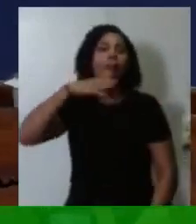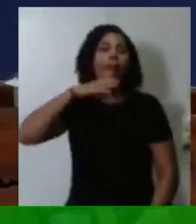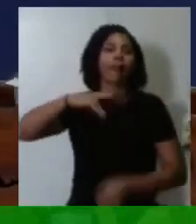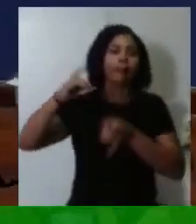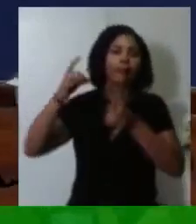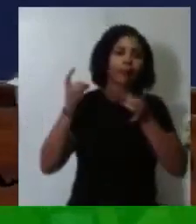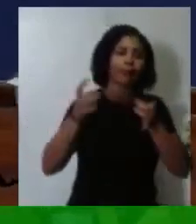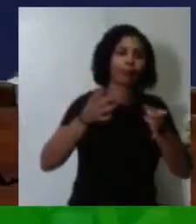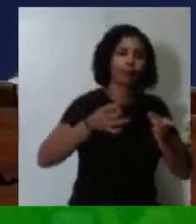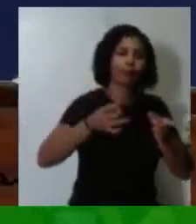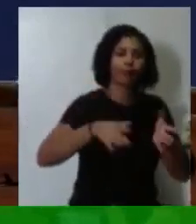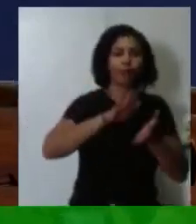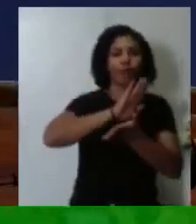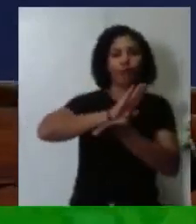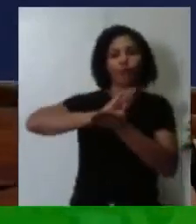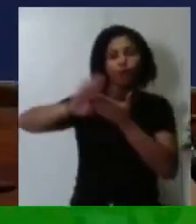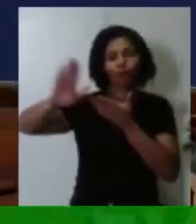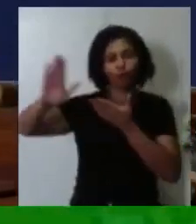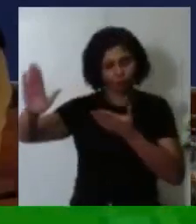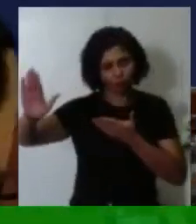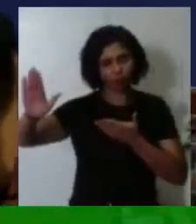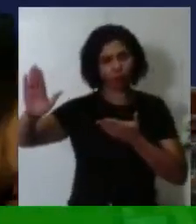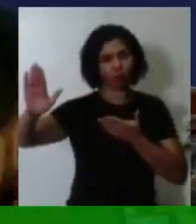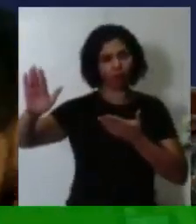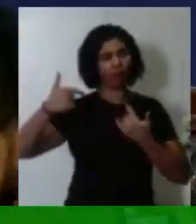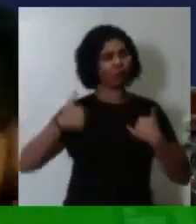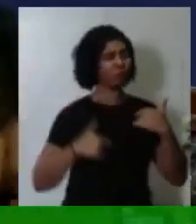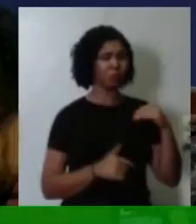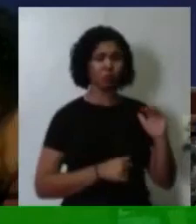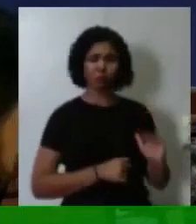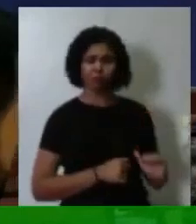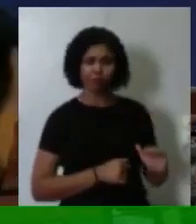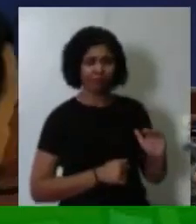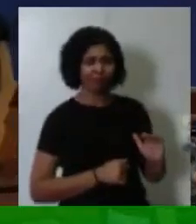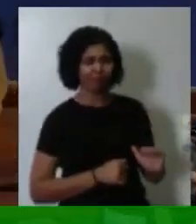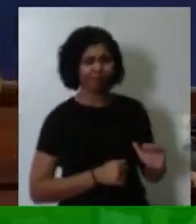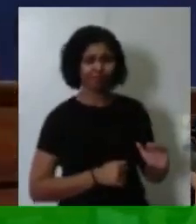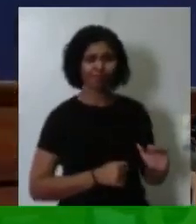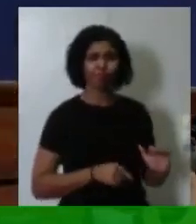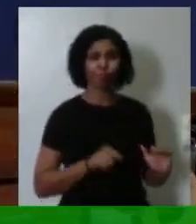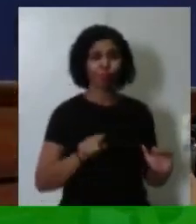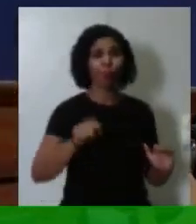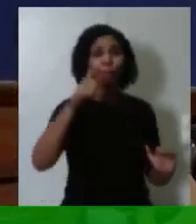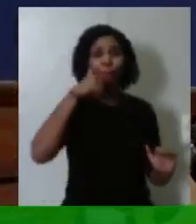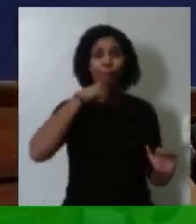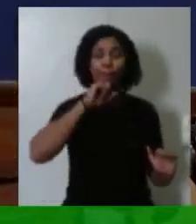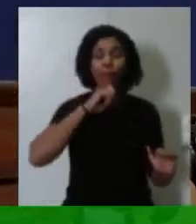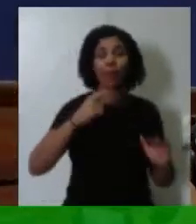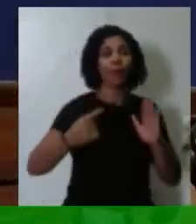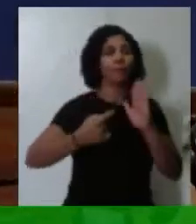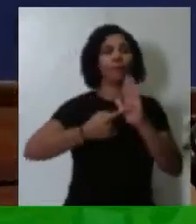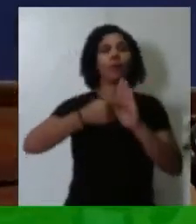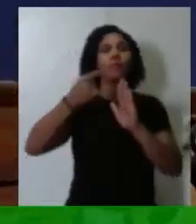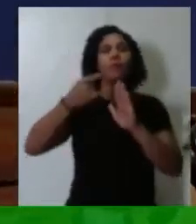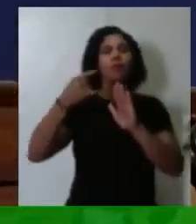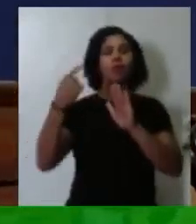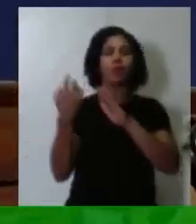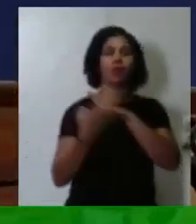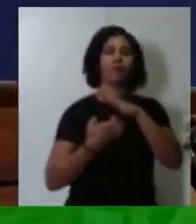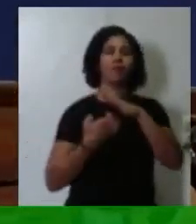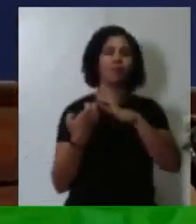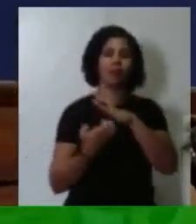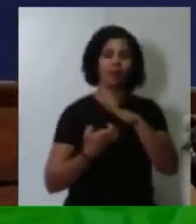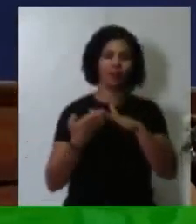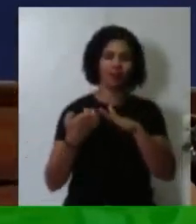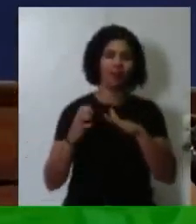era pequenos, e ela foi uma das primeiras empresárias de Santana de Ipanema, na área